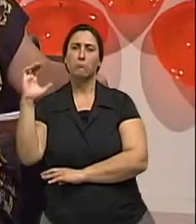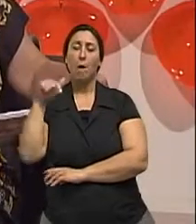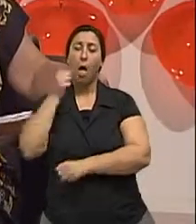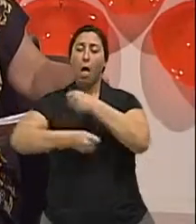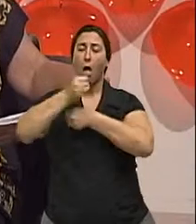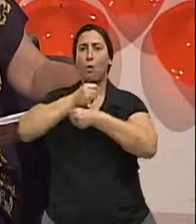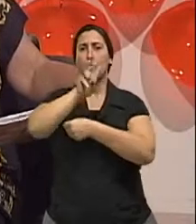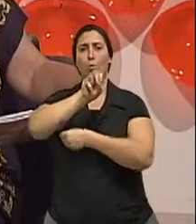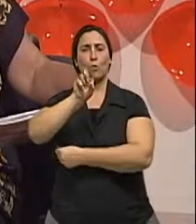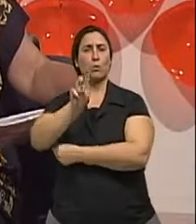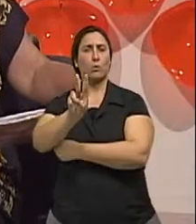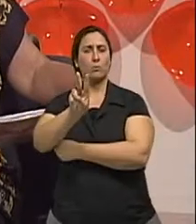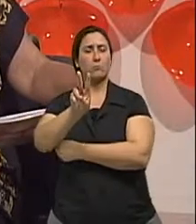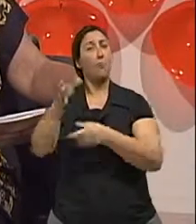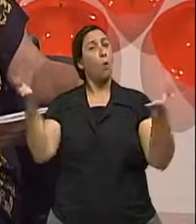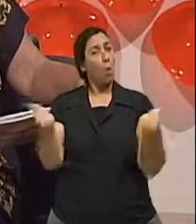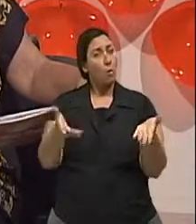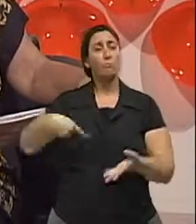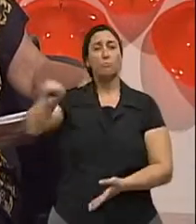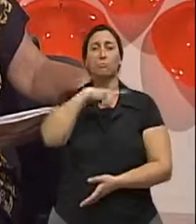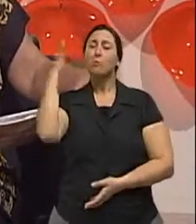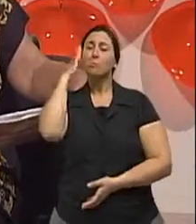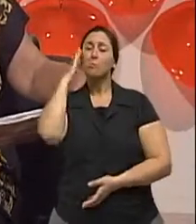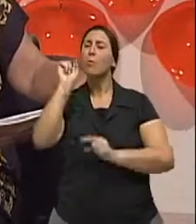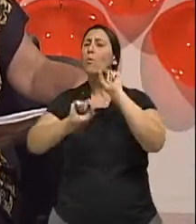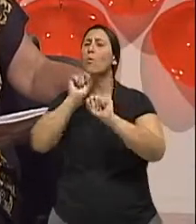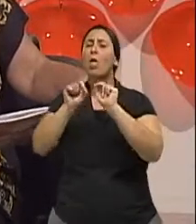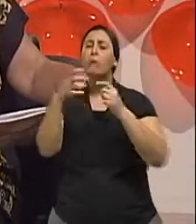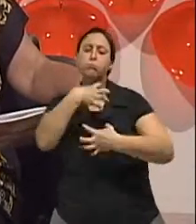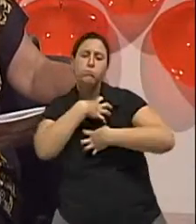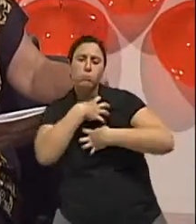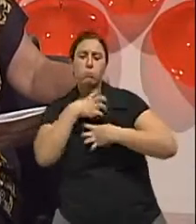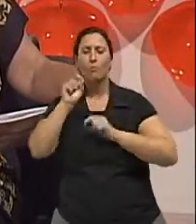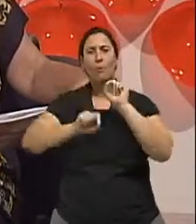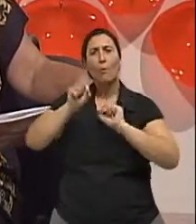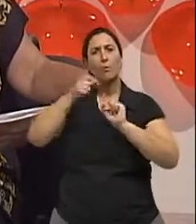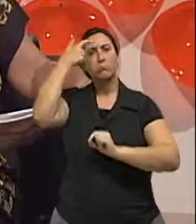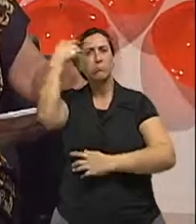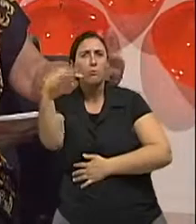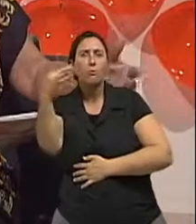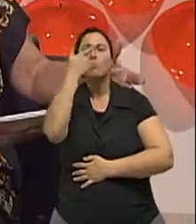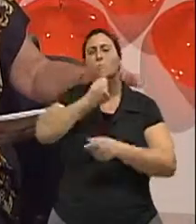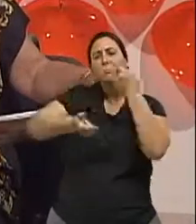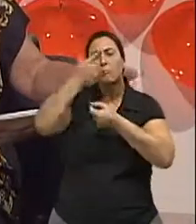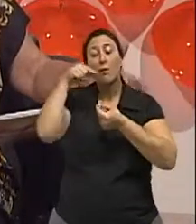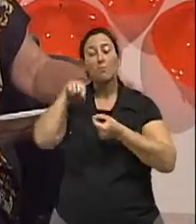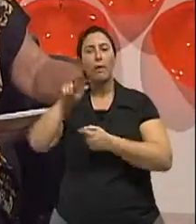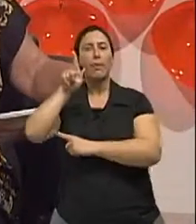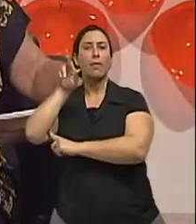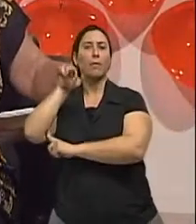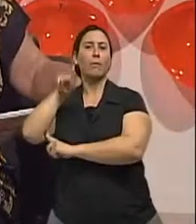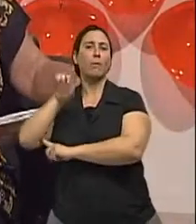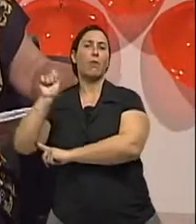vamos conhecer as causas, os sintomas, os tratamentos, tudo sobre a vacina contra a gripe. E para falar sobre